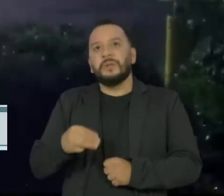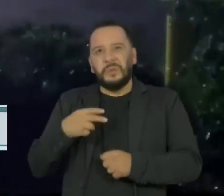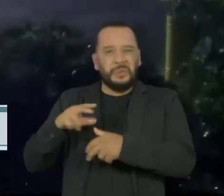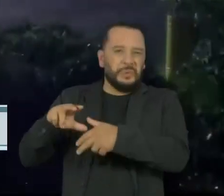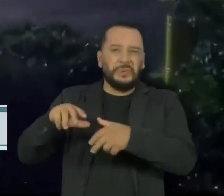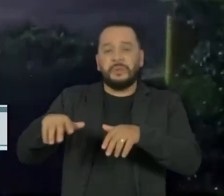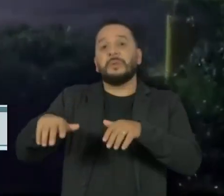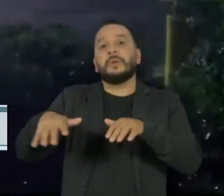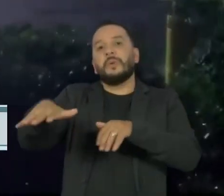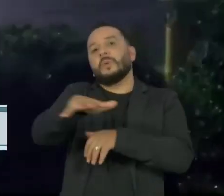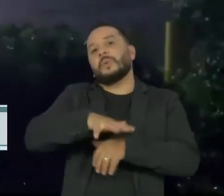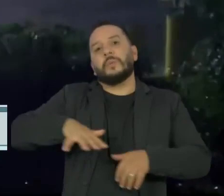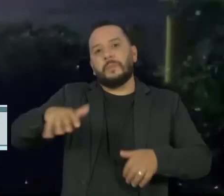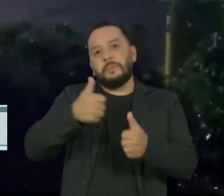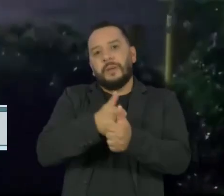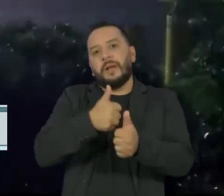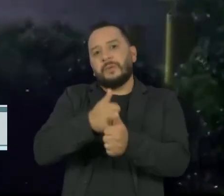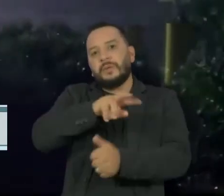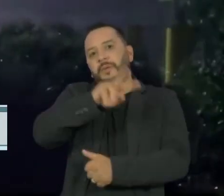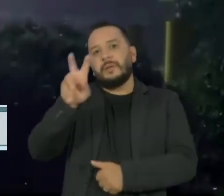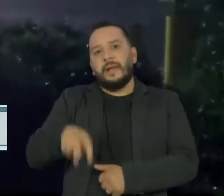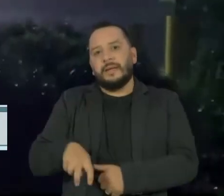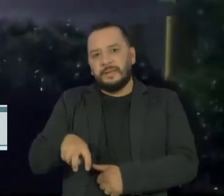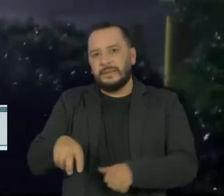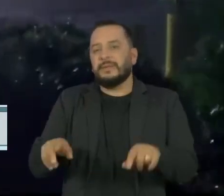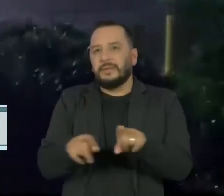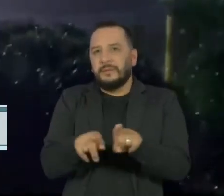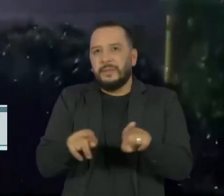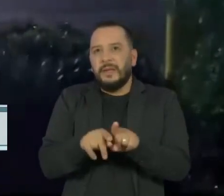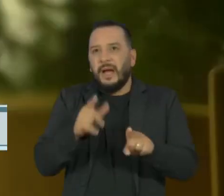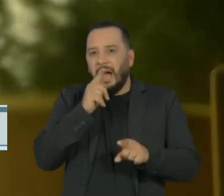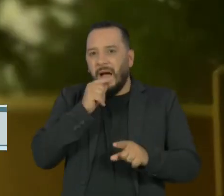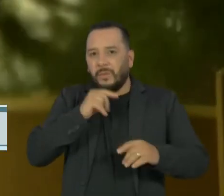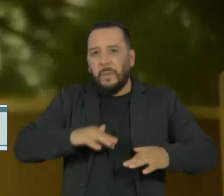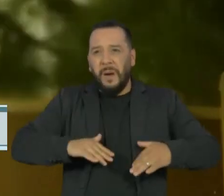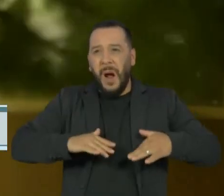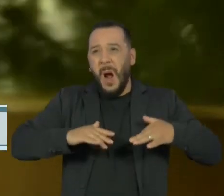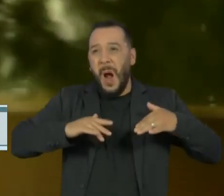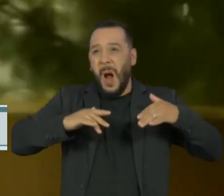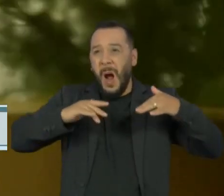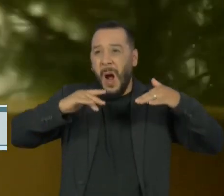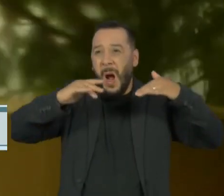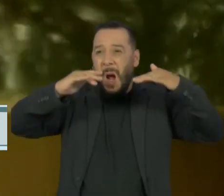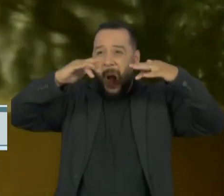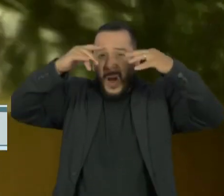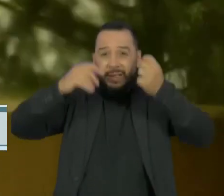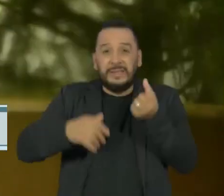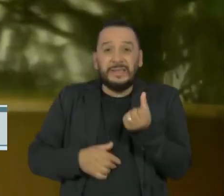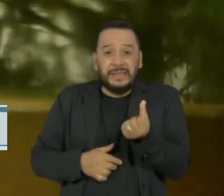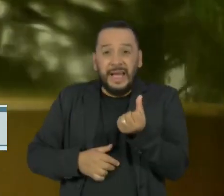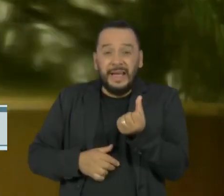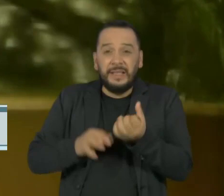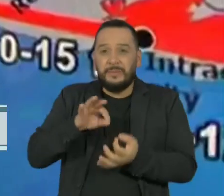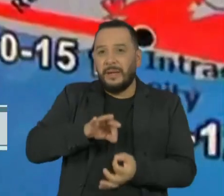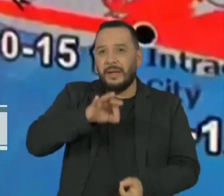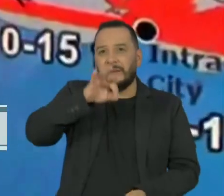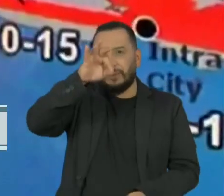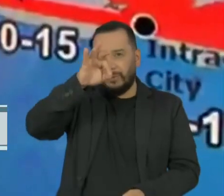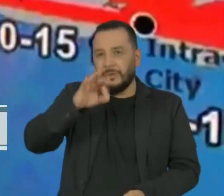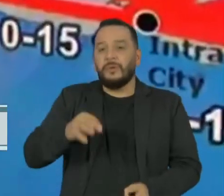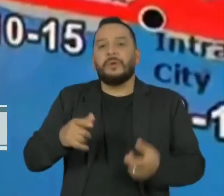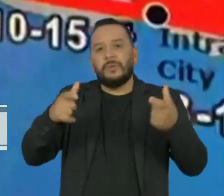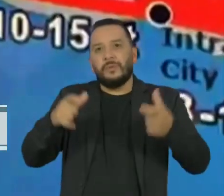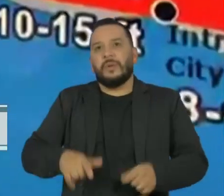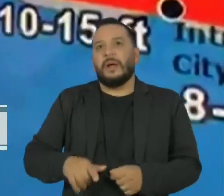da costa texana e aumentar os níveis de água para até 6 metros em partes de Cameron Parish, na